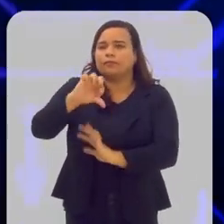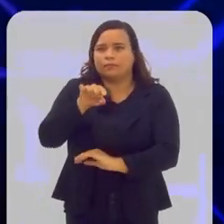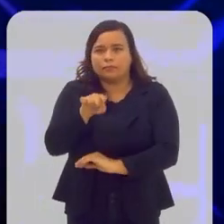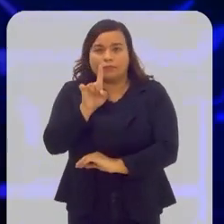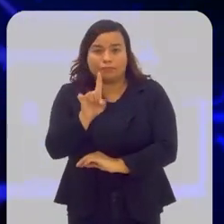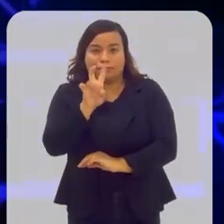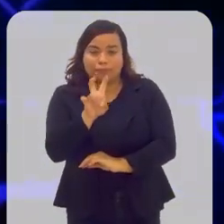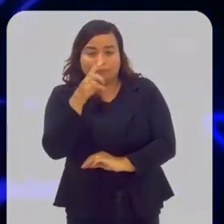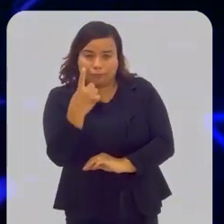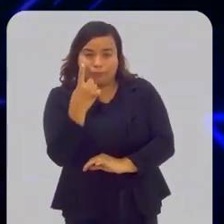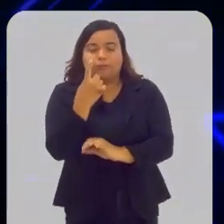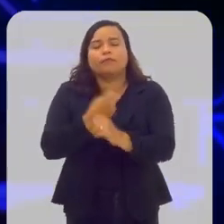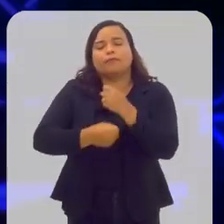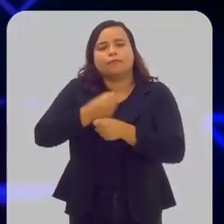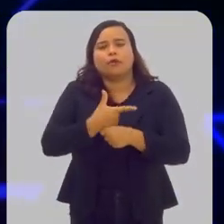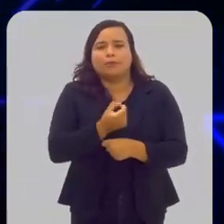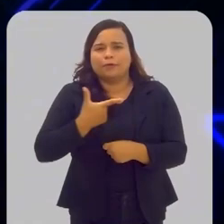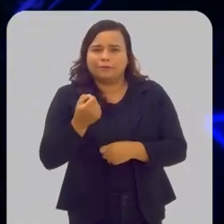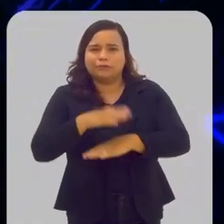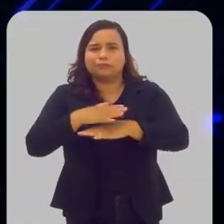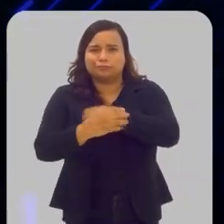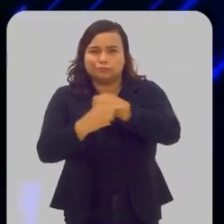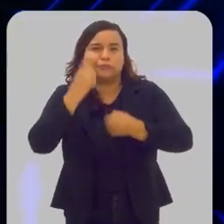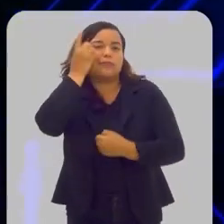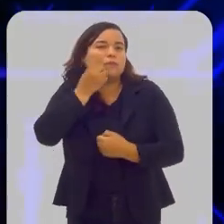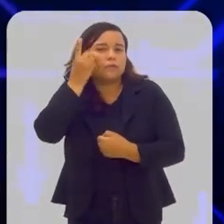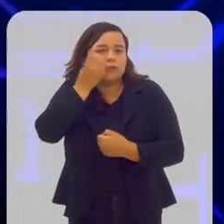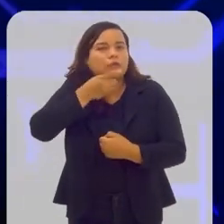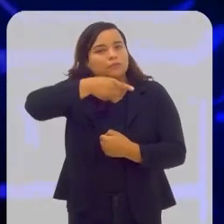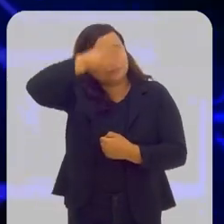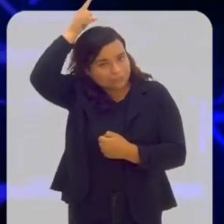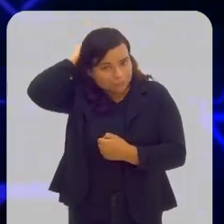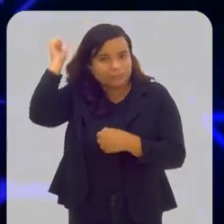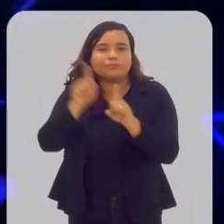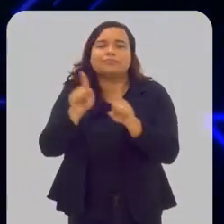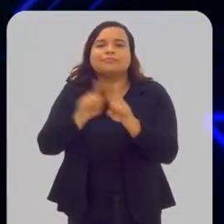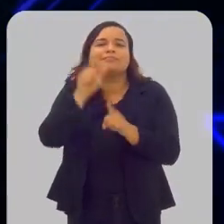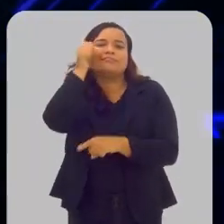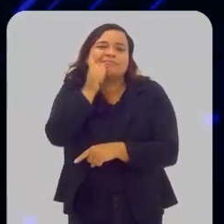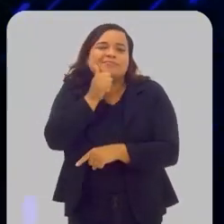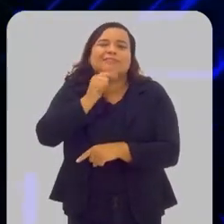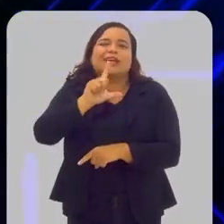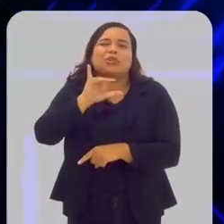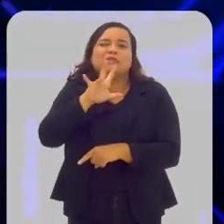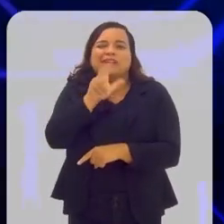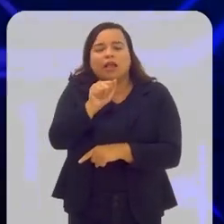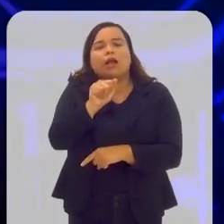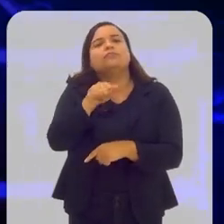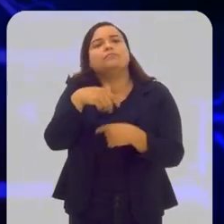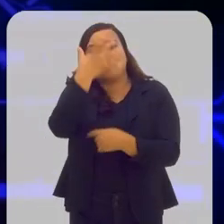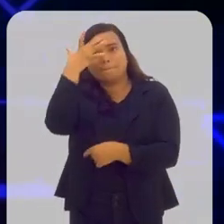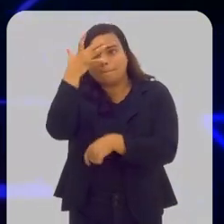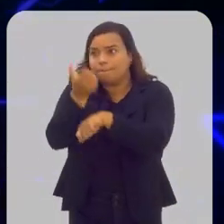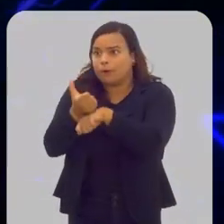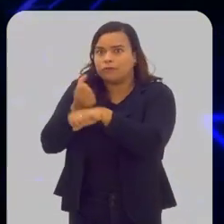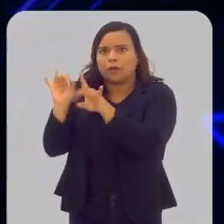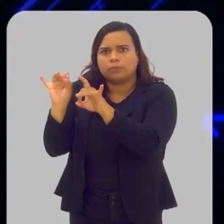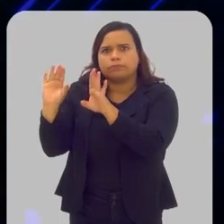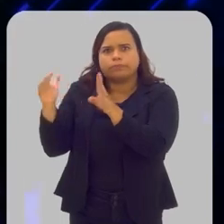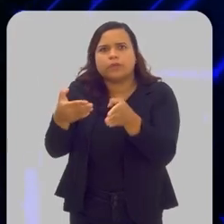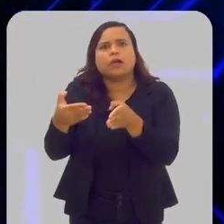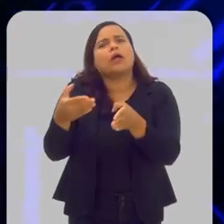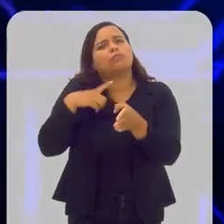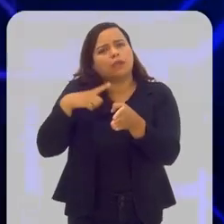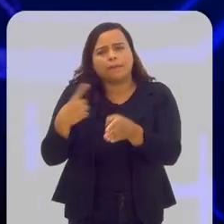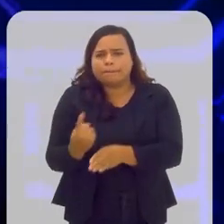.151 de 2020, de autoria dos deputados Luiz Paulo e Lucinha. Segundo especialistas, apesar do